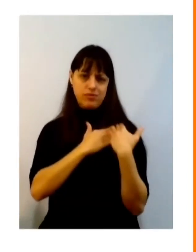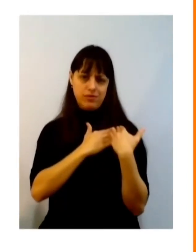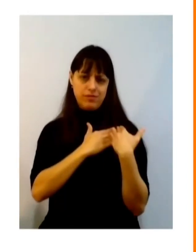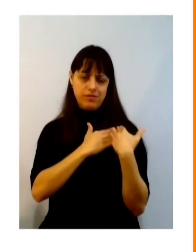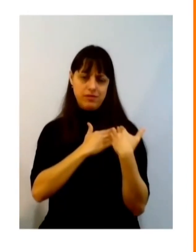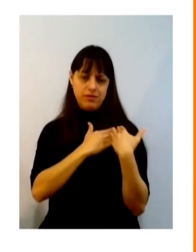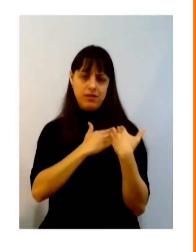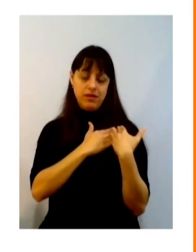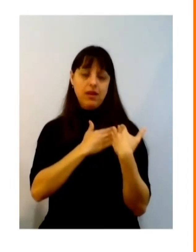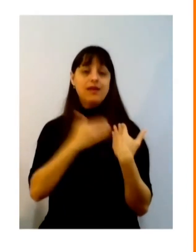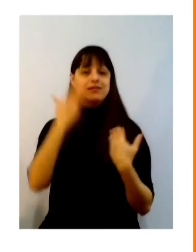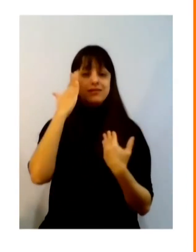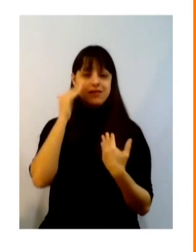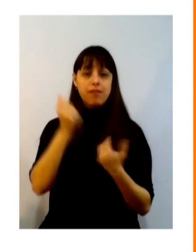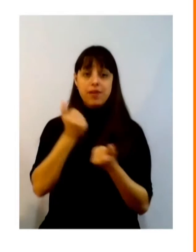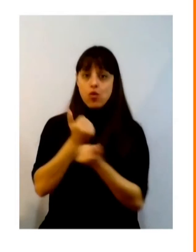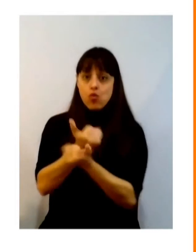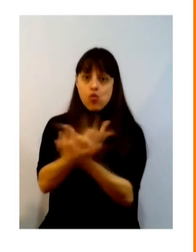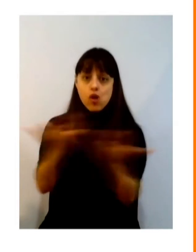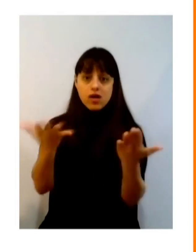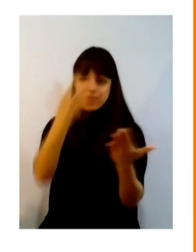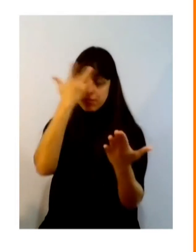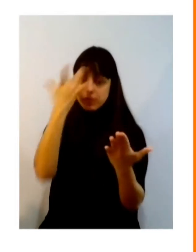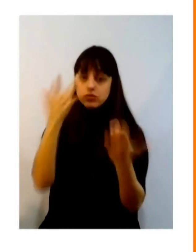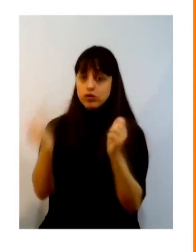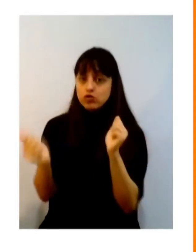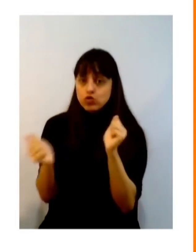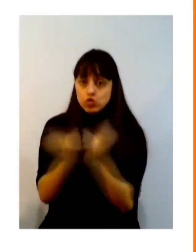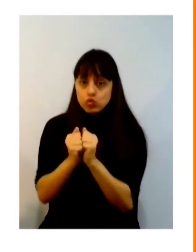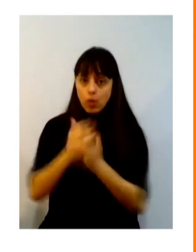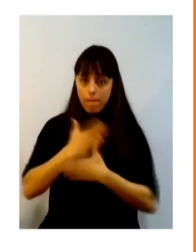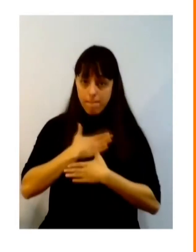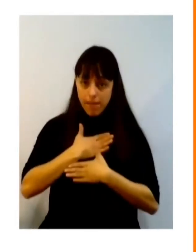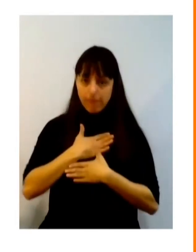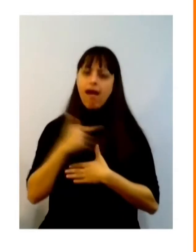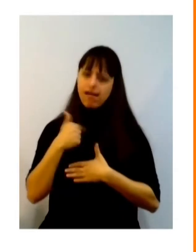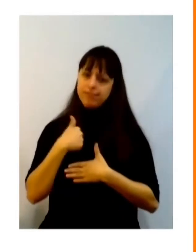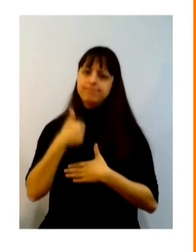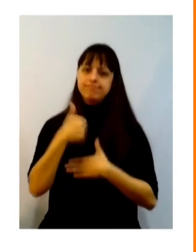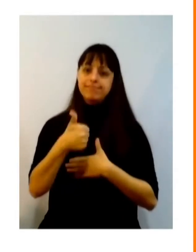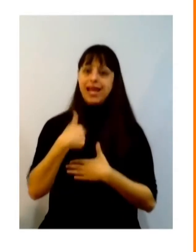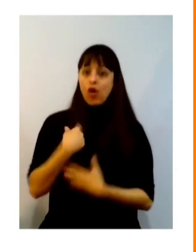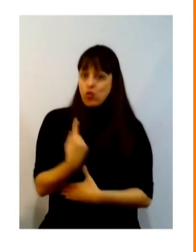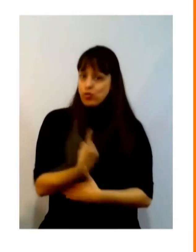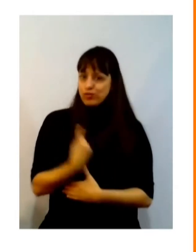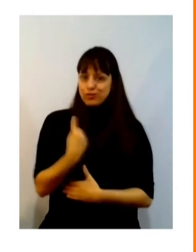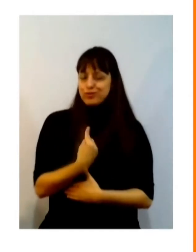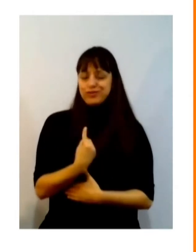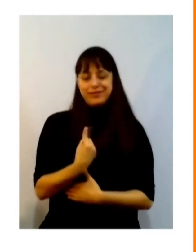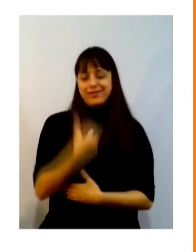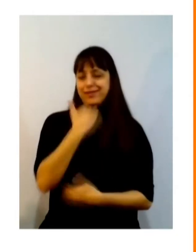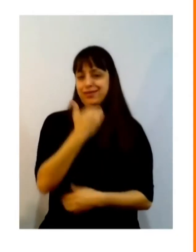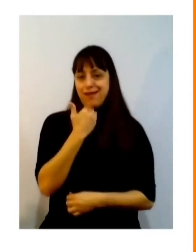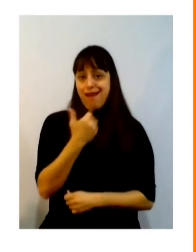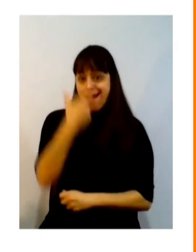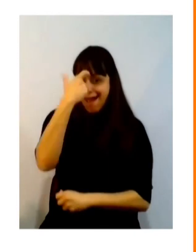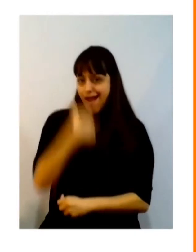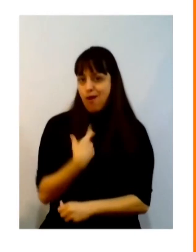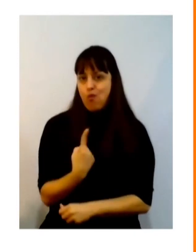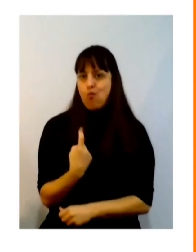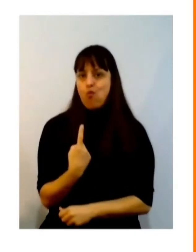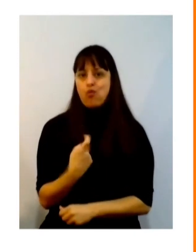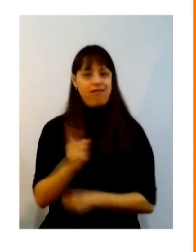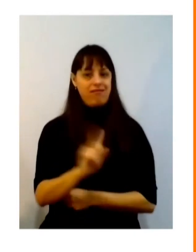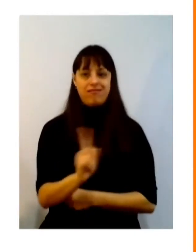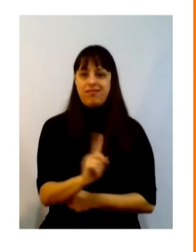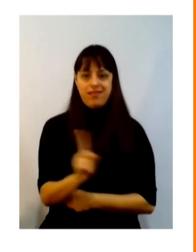fazendo junto entendeu então não eu não gostaria que as pessoas acreditassem só em mim nisso por exemplo esse